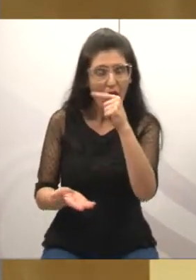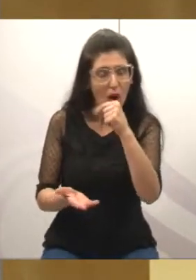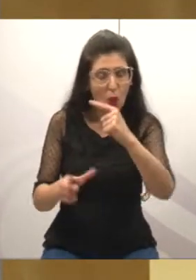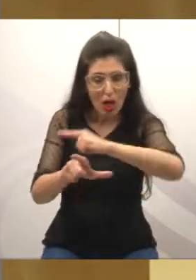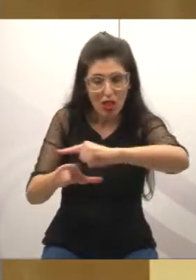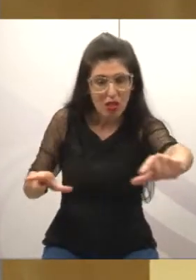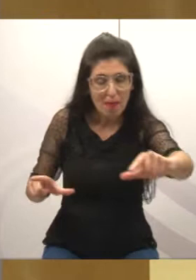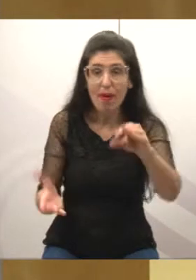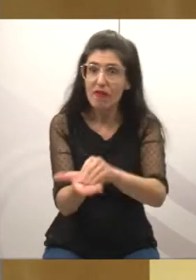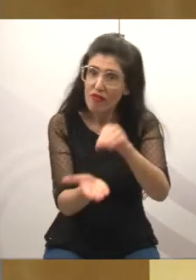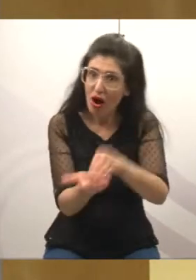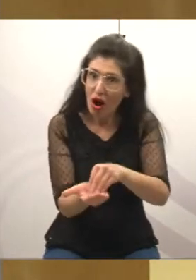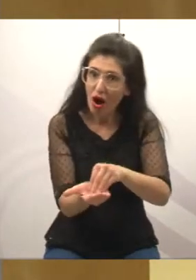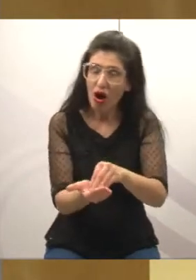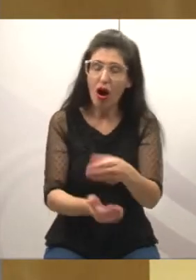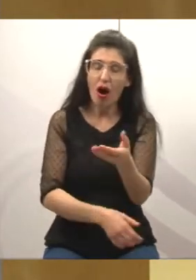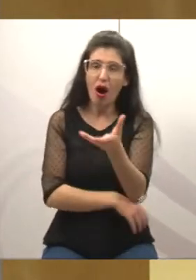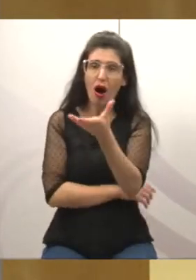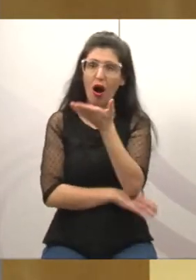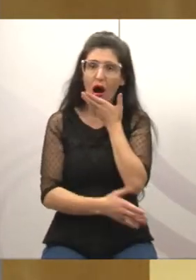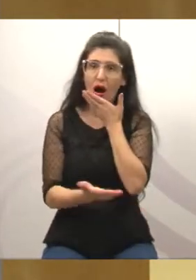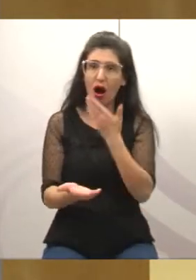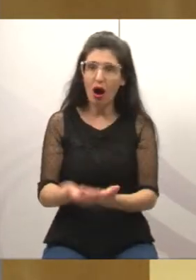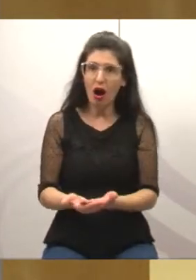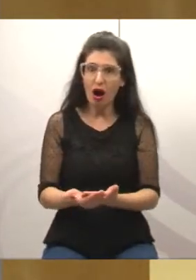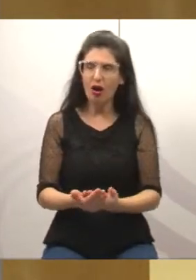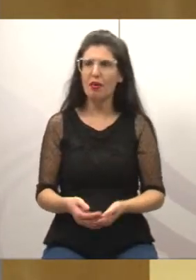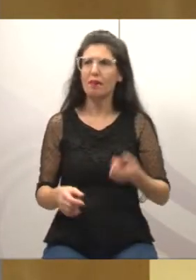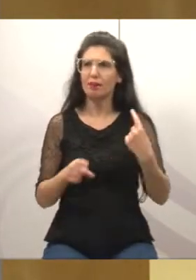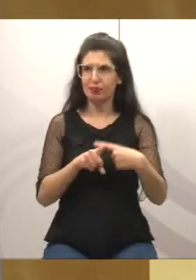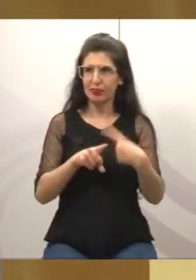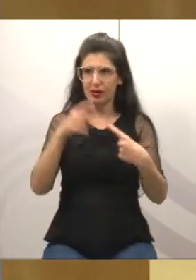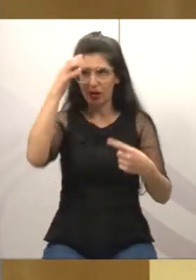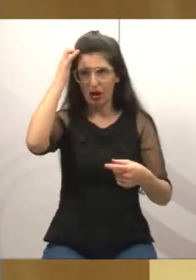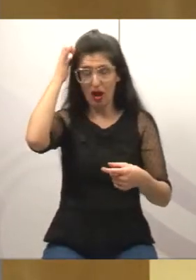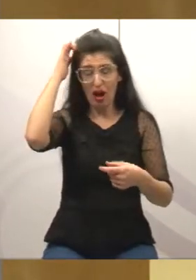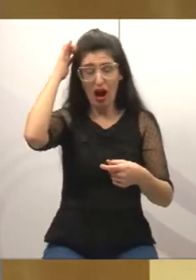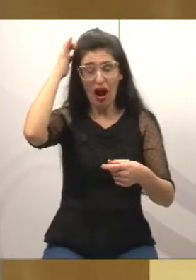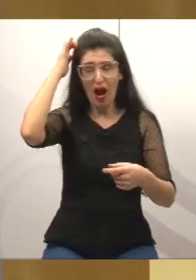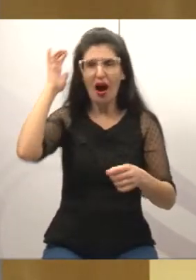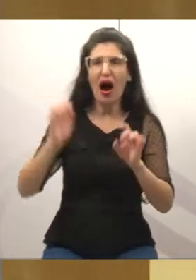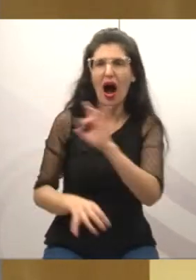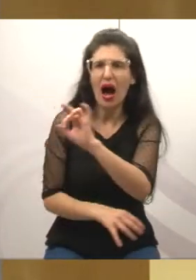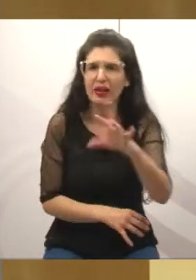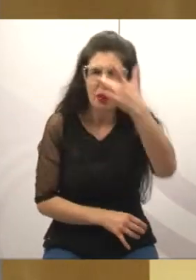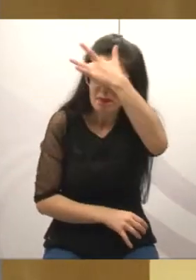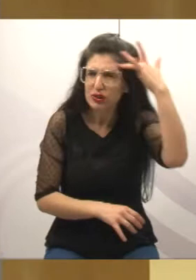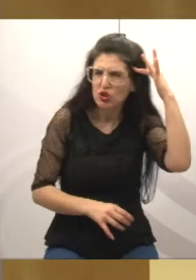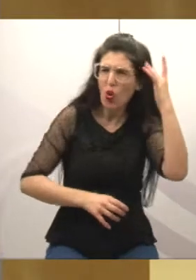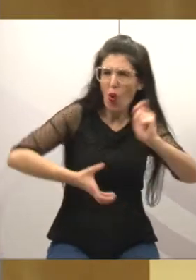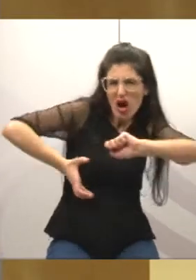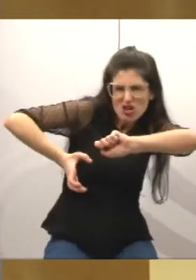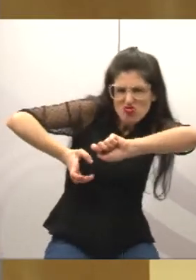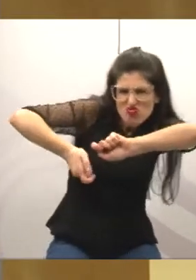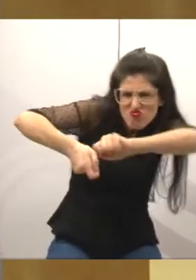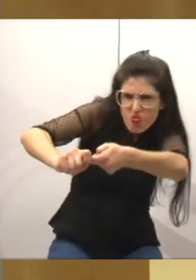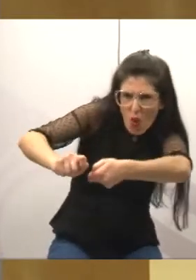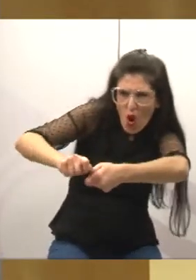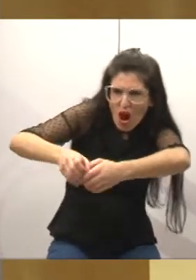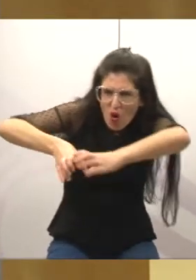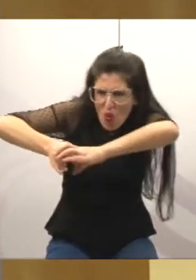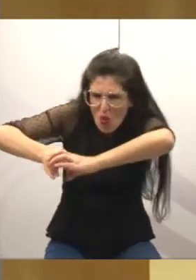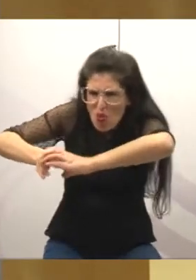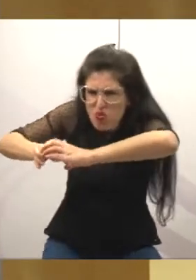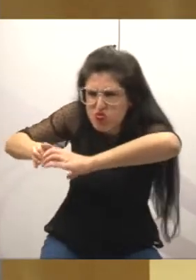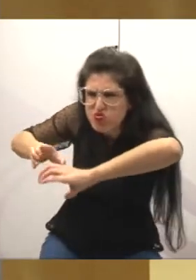ramal tronco, no início da rua, e cada um liga uma mangueira, uma tubulação até a sua